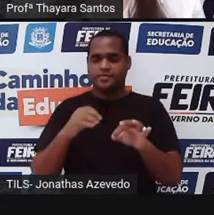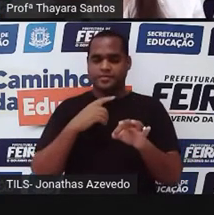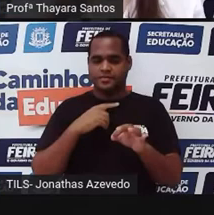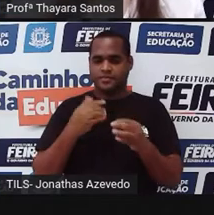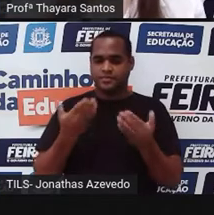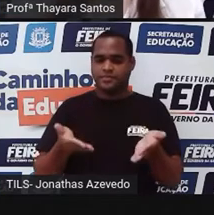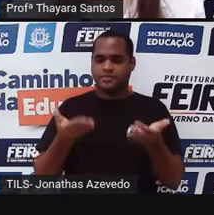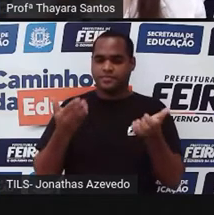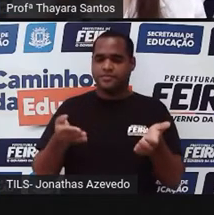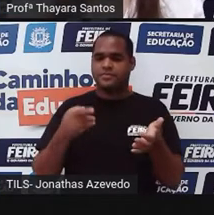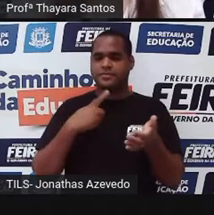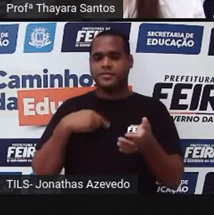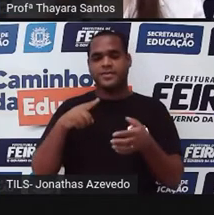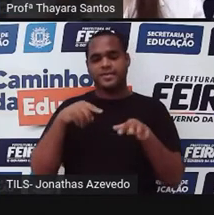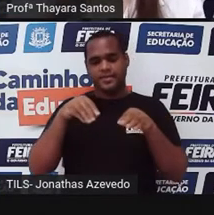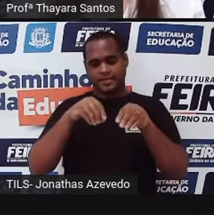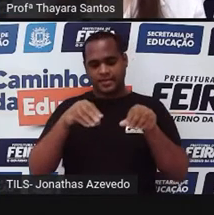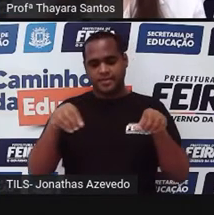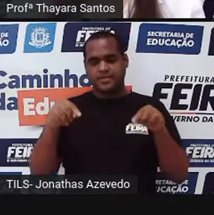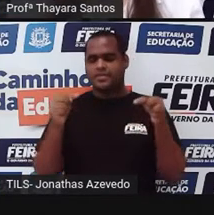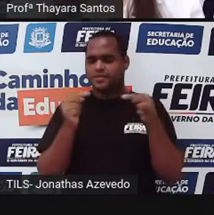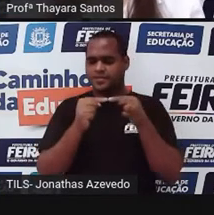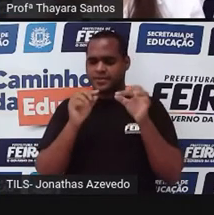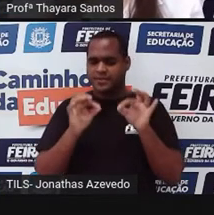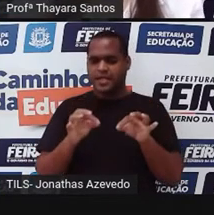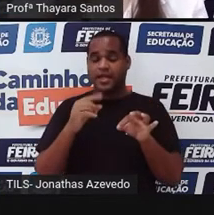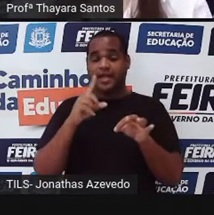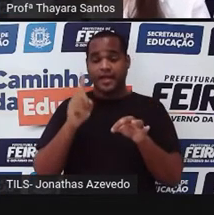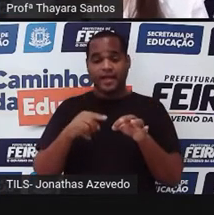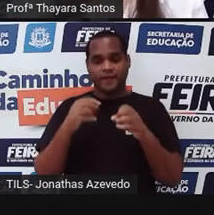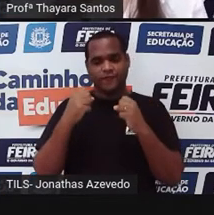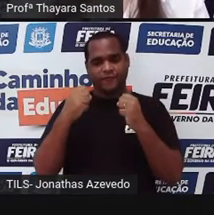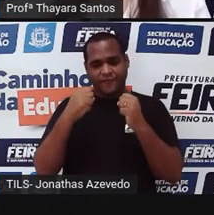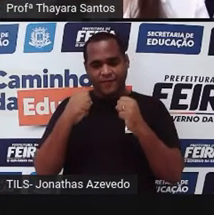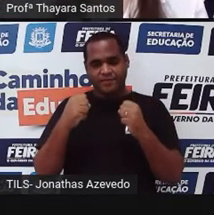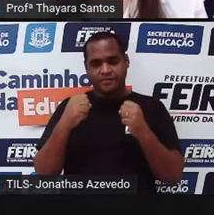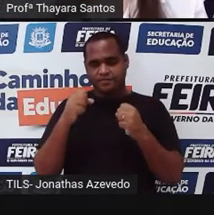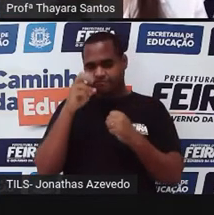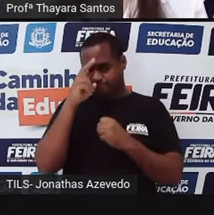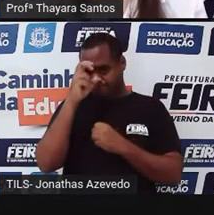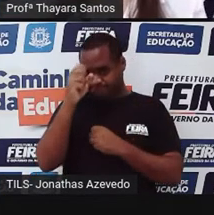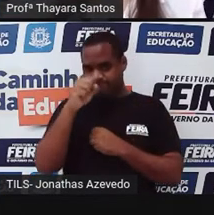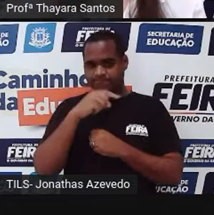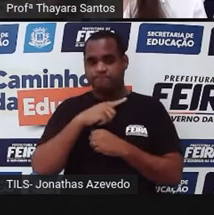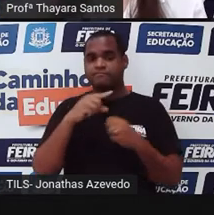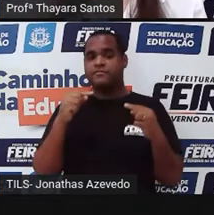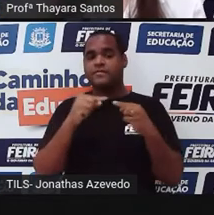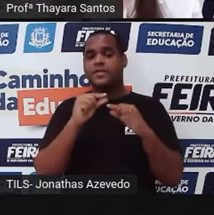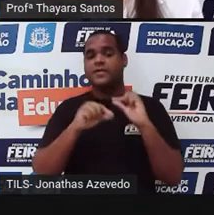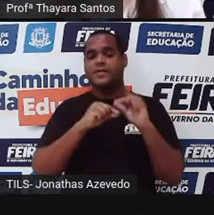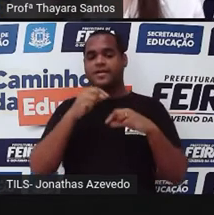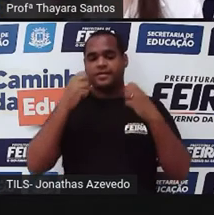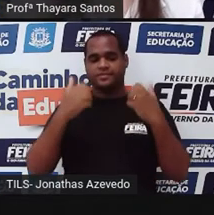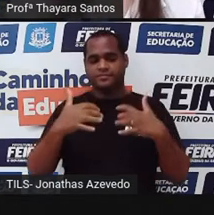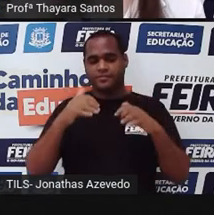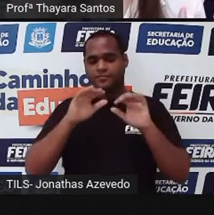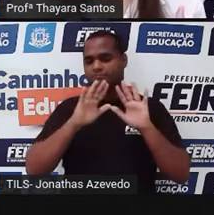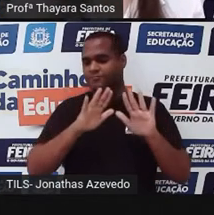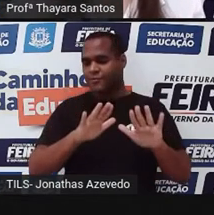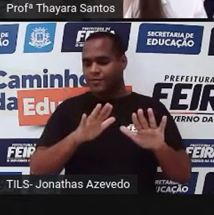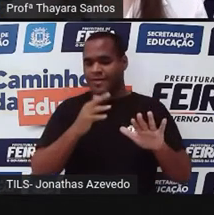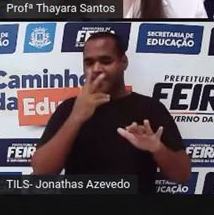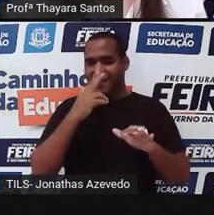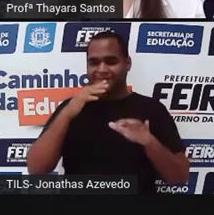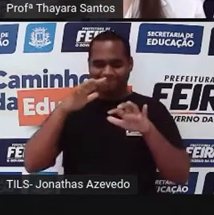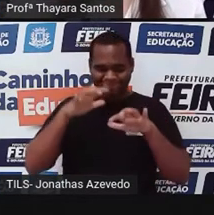tem. Porque aqui na Terra, a gente também tem influência da força da gravidade. Então, essa força da gravidade que empurra tudo para baixo,